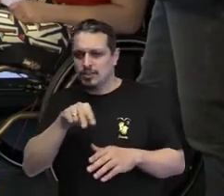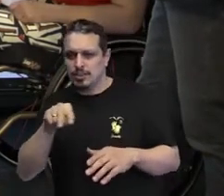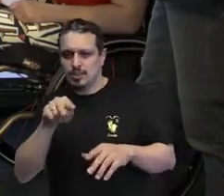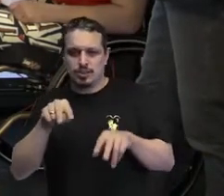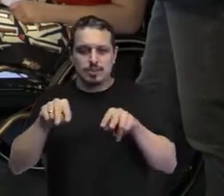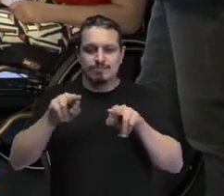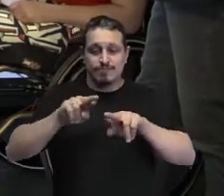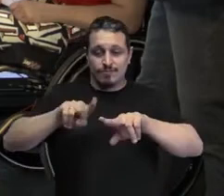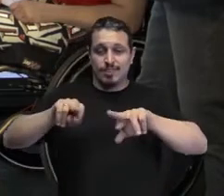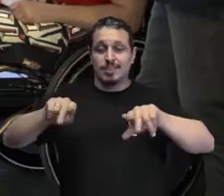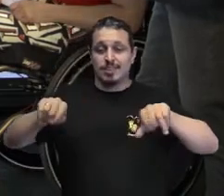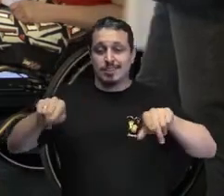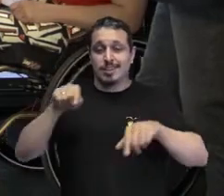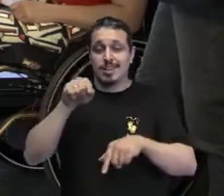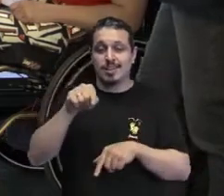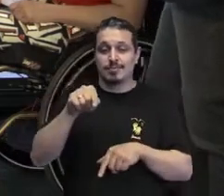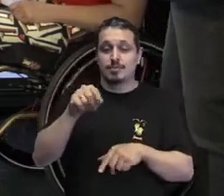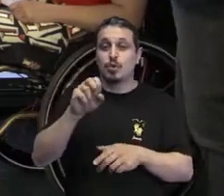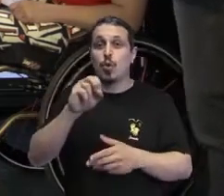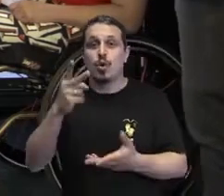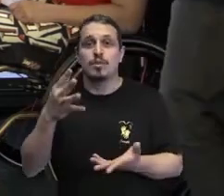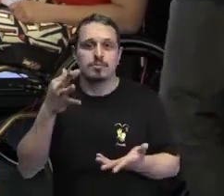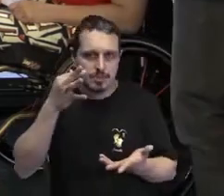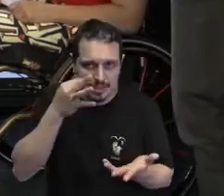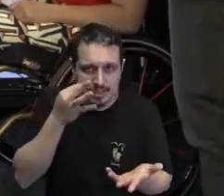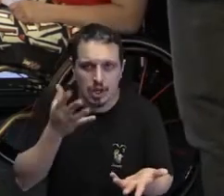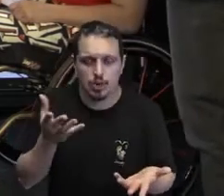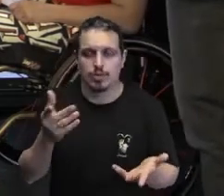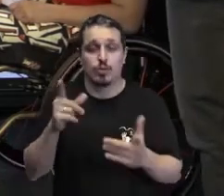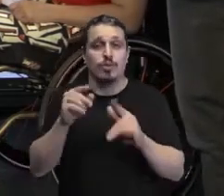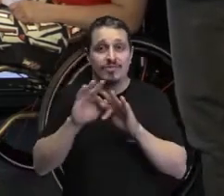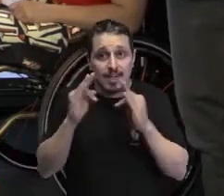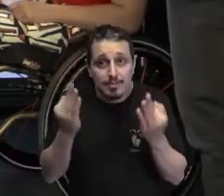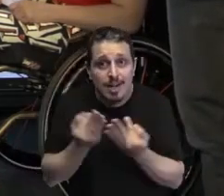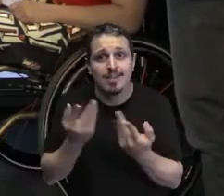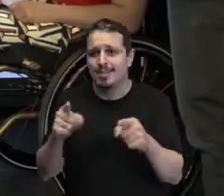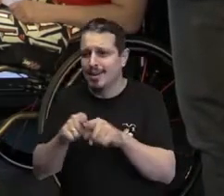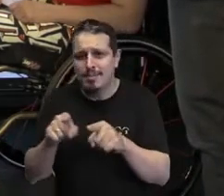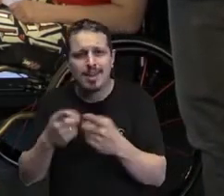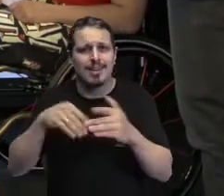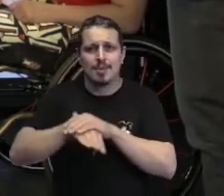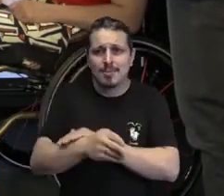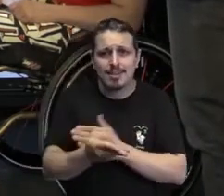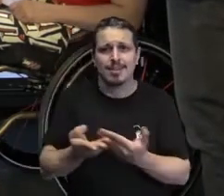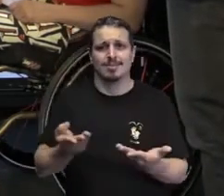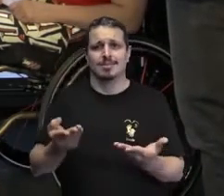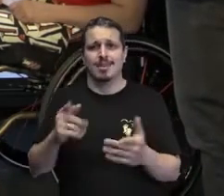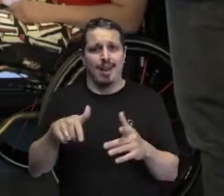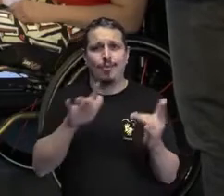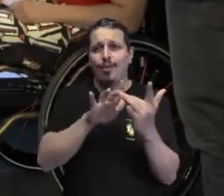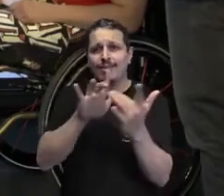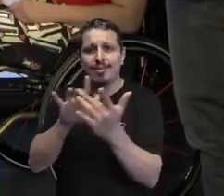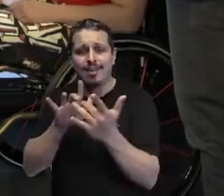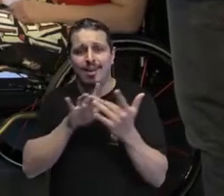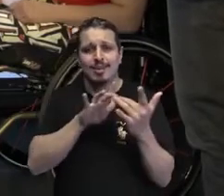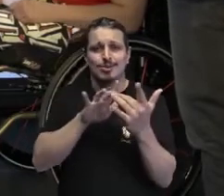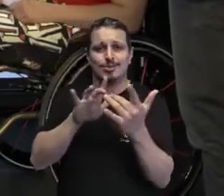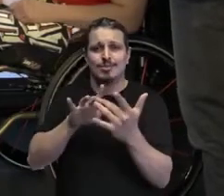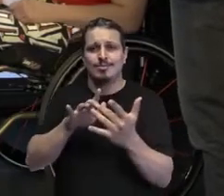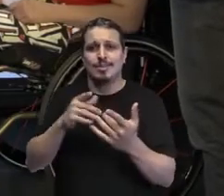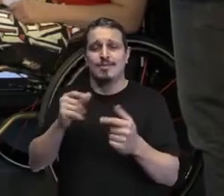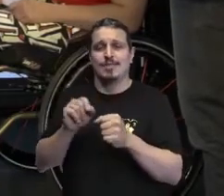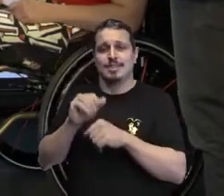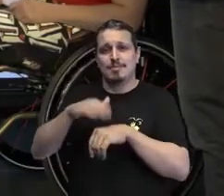ou se aposenta, a minha família também tinha isso, né. Porque eu faço tudo diferente. Hoje eu tenho empresa há mais de sete anos.